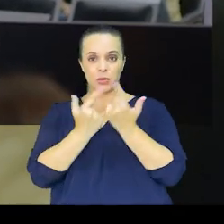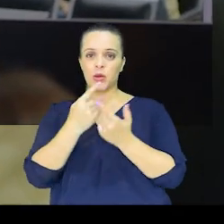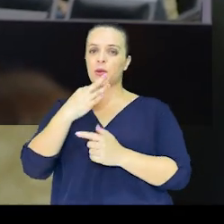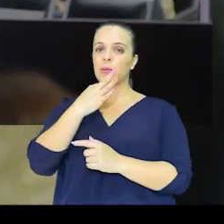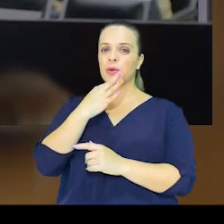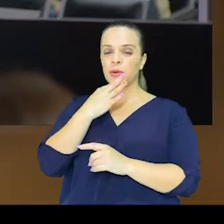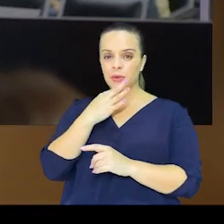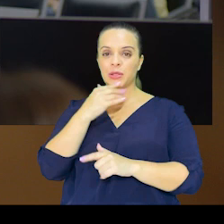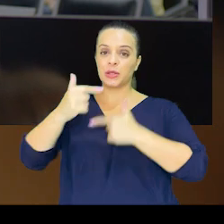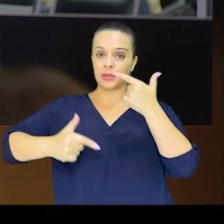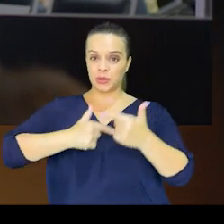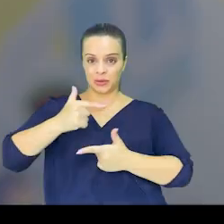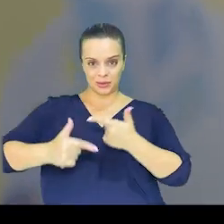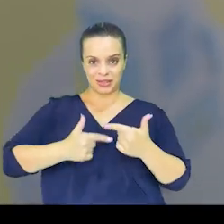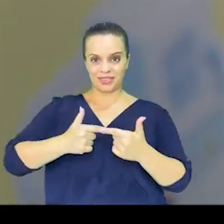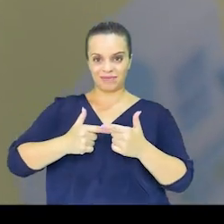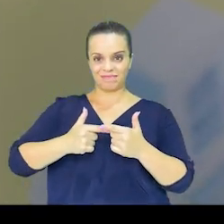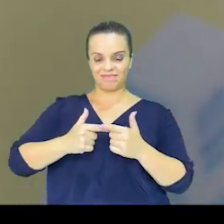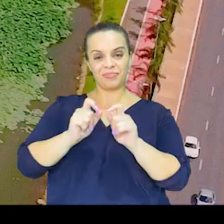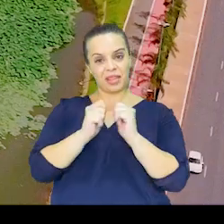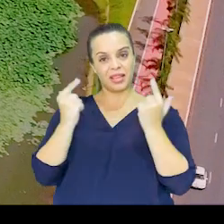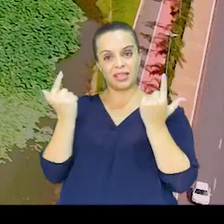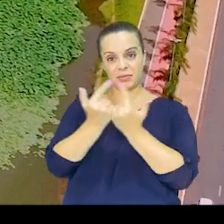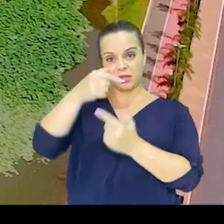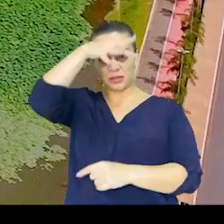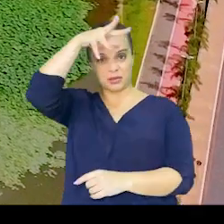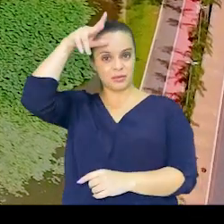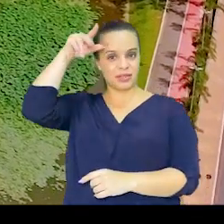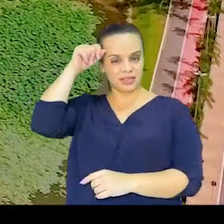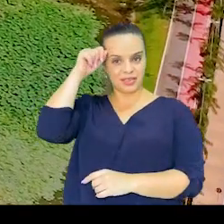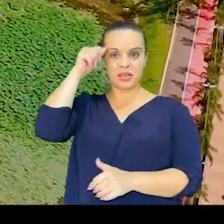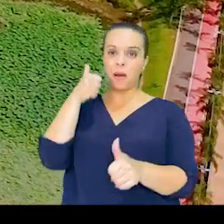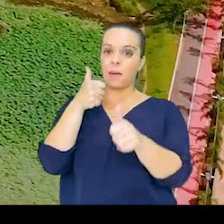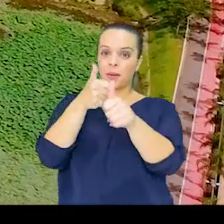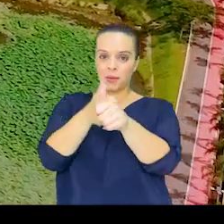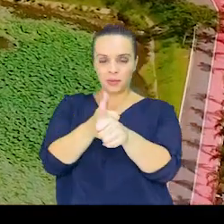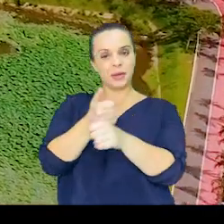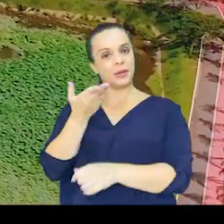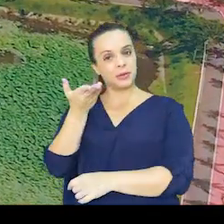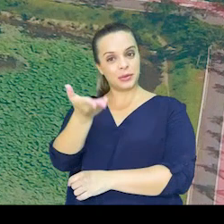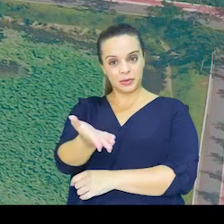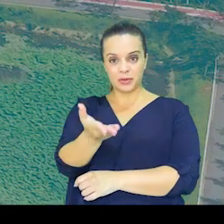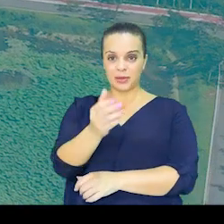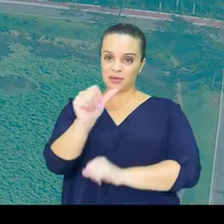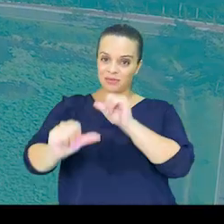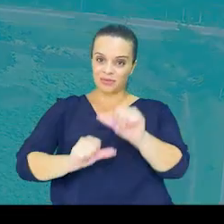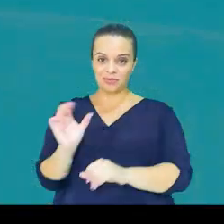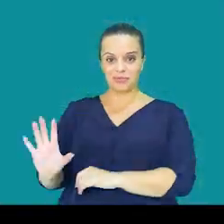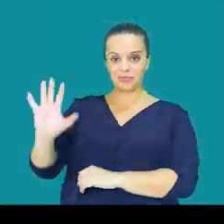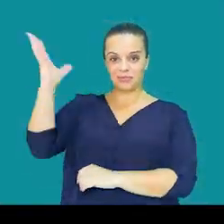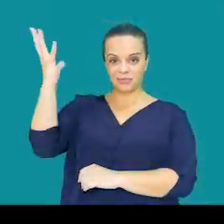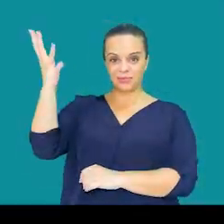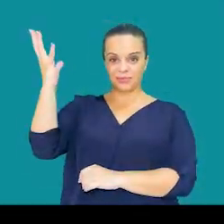conhecer e participar do trabalho da LMT. Assembleia Legislativa do Estado de Mato Grosso. Perto de